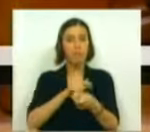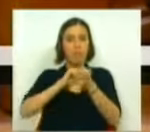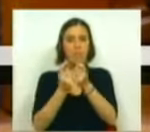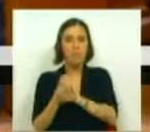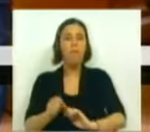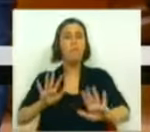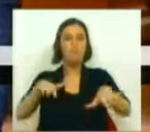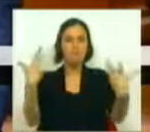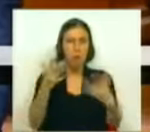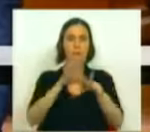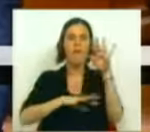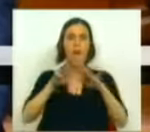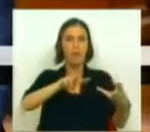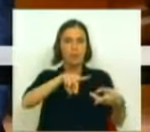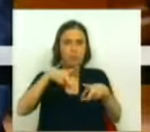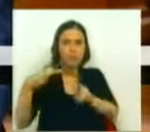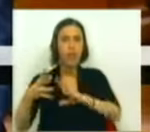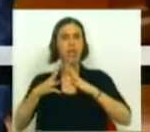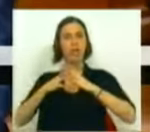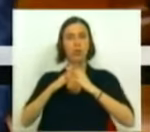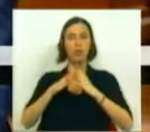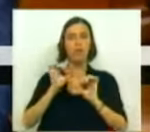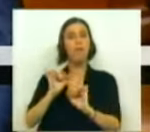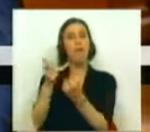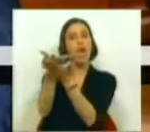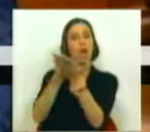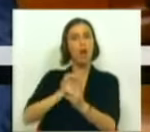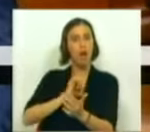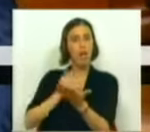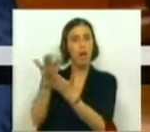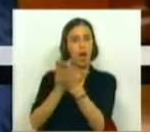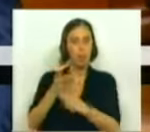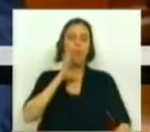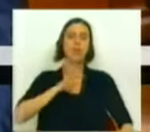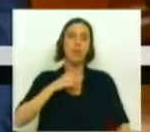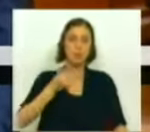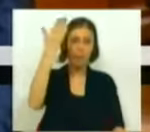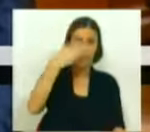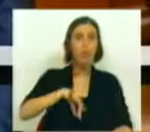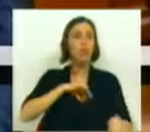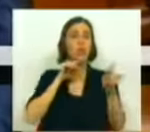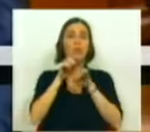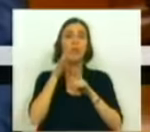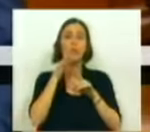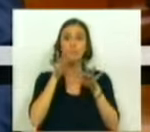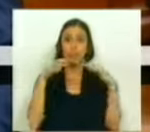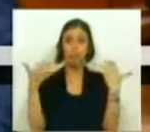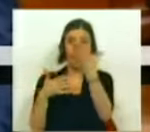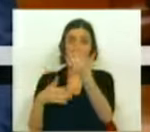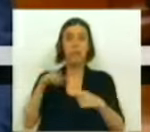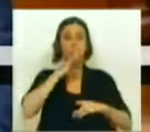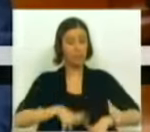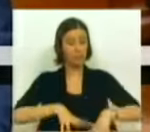reformas capazes de operar uma transformação estrutural da nossa economia. Senhora Presidente, Senhoras e Senhores Deputados, Se o crescimento